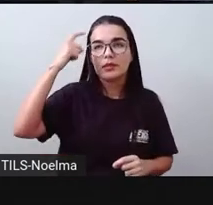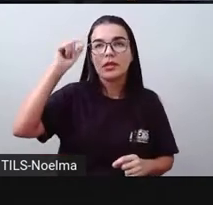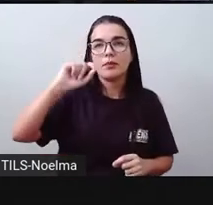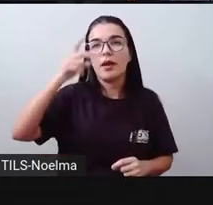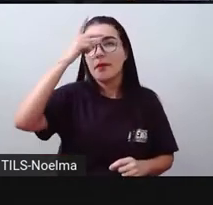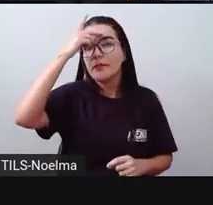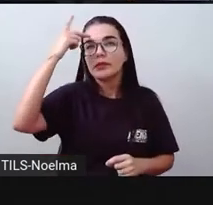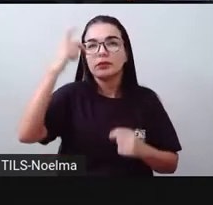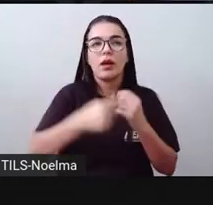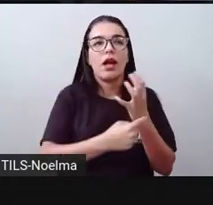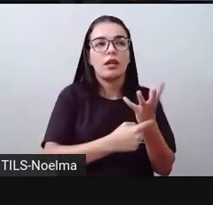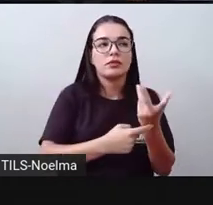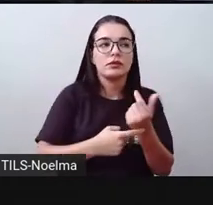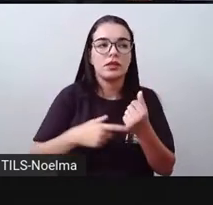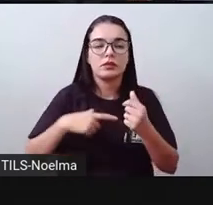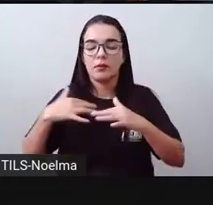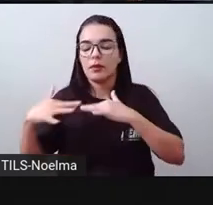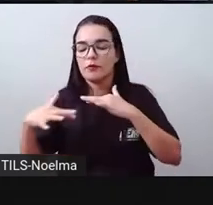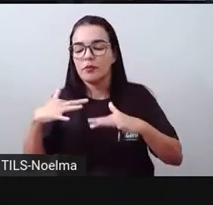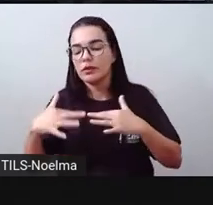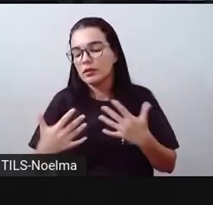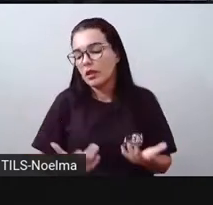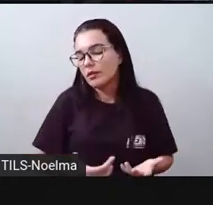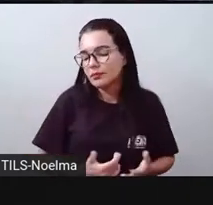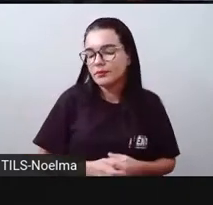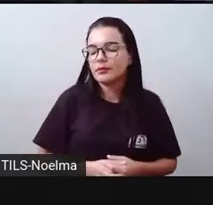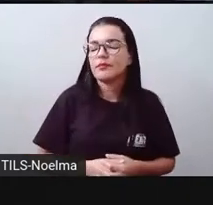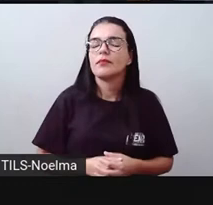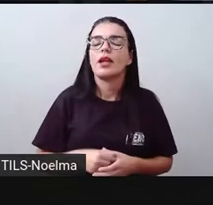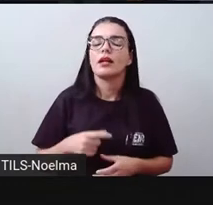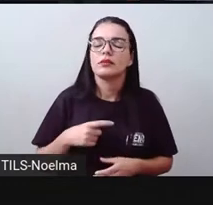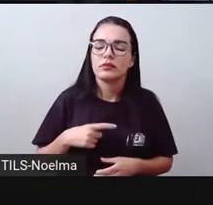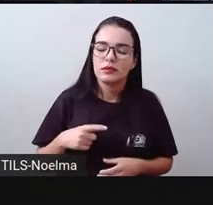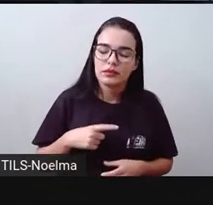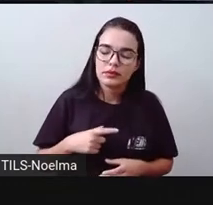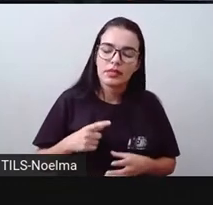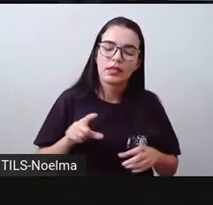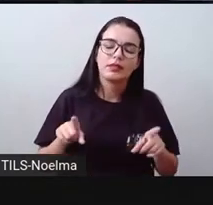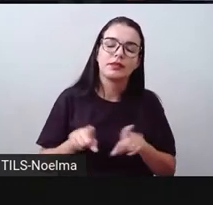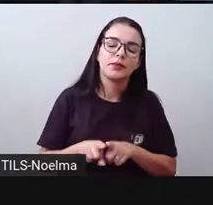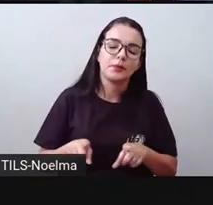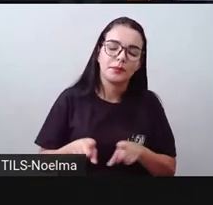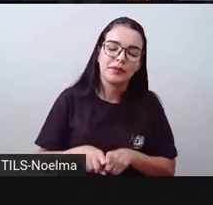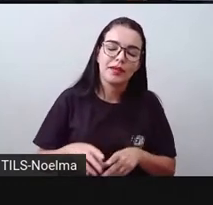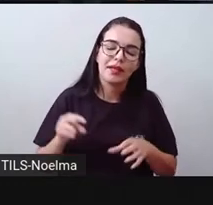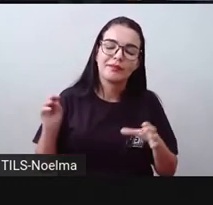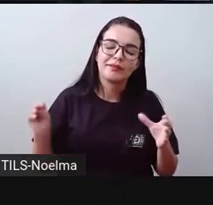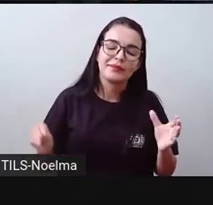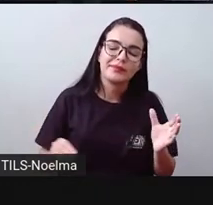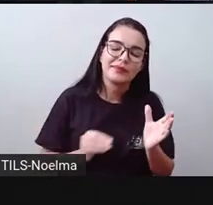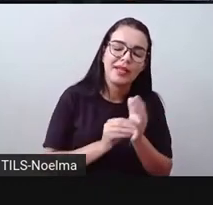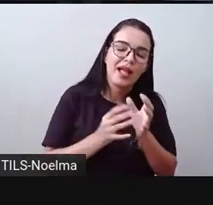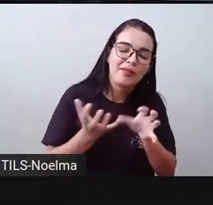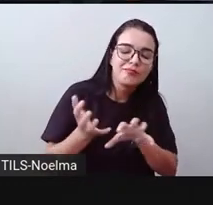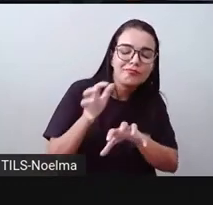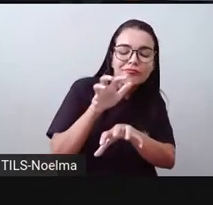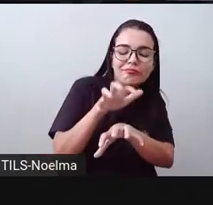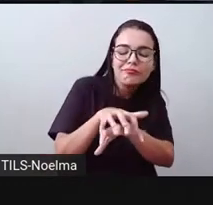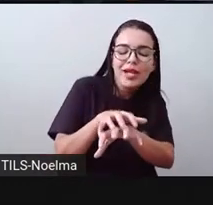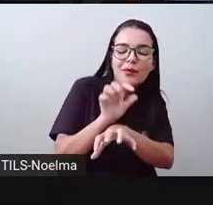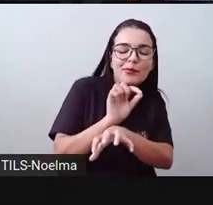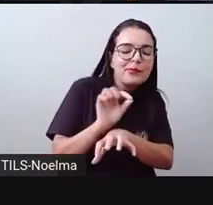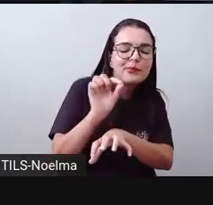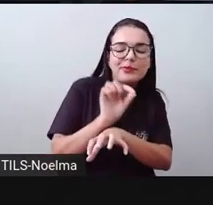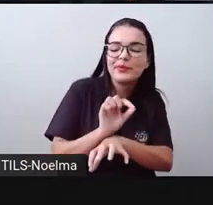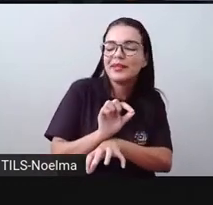todos os meios aí, incluindo os livros, as poesias, os textos, as fotos, as pinturas, as esculturas,